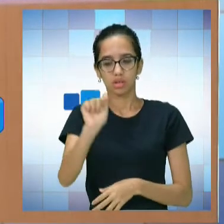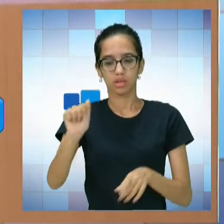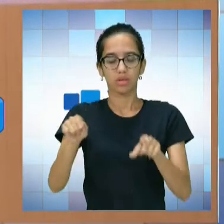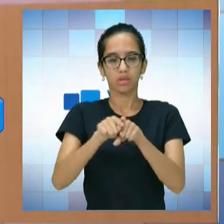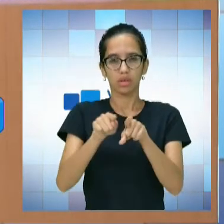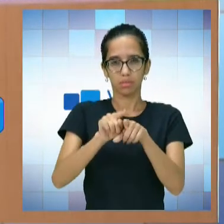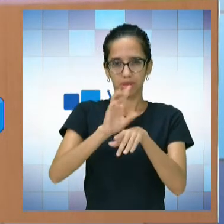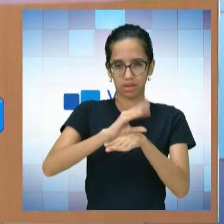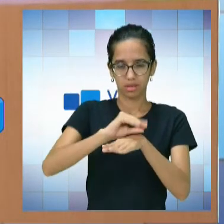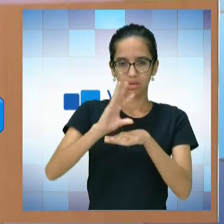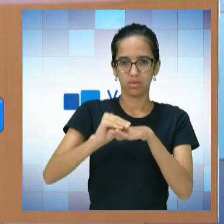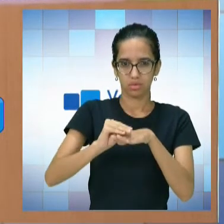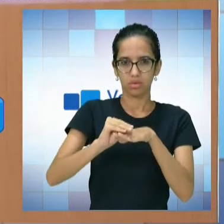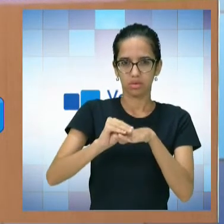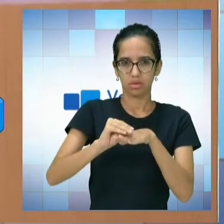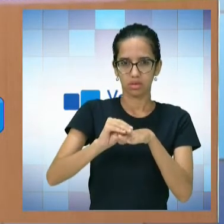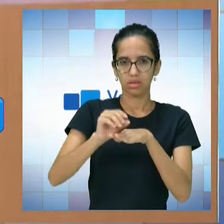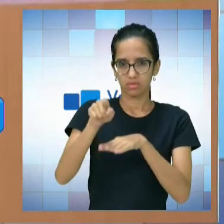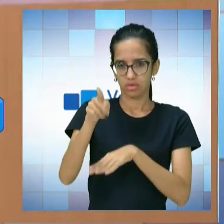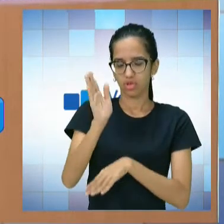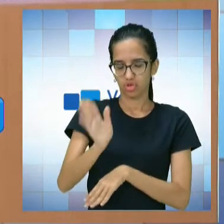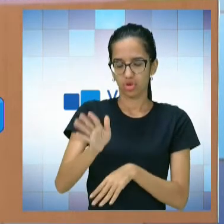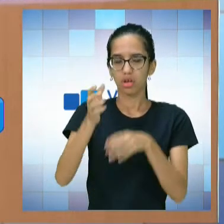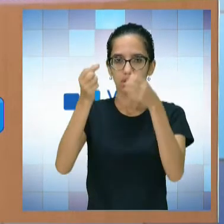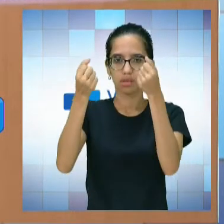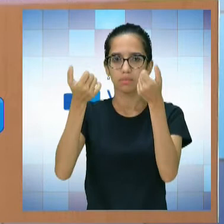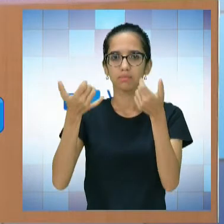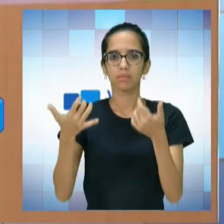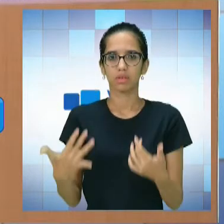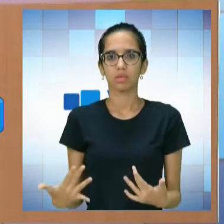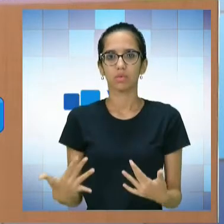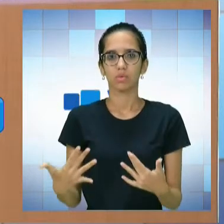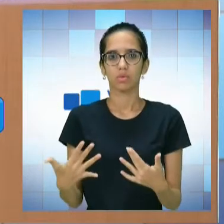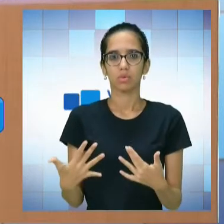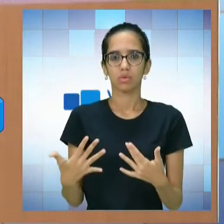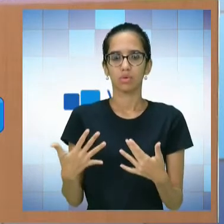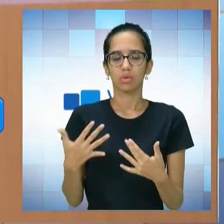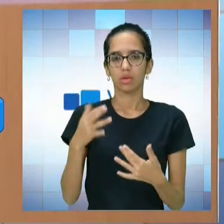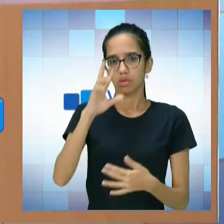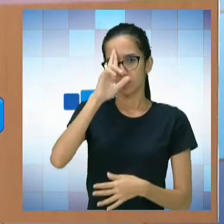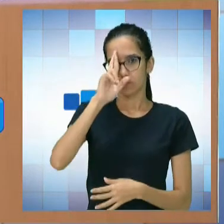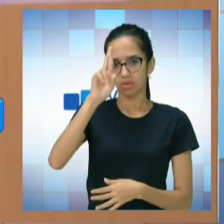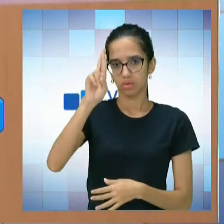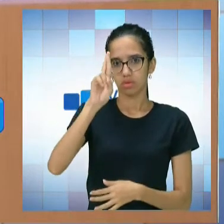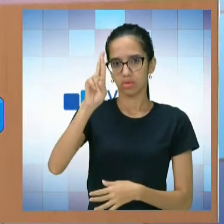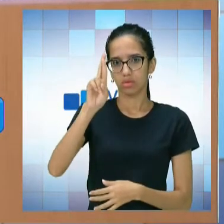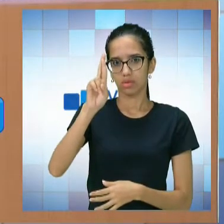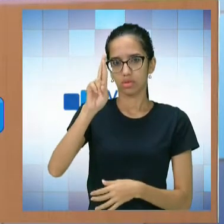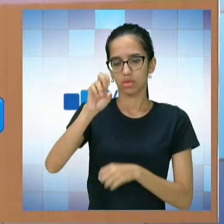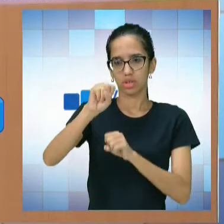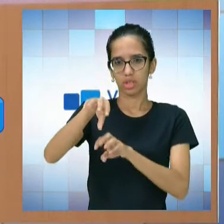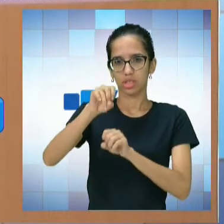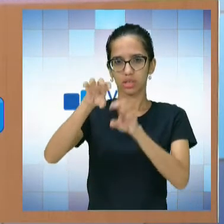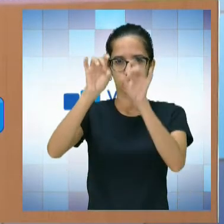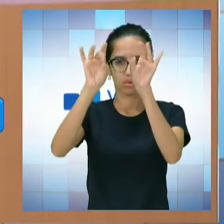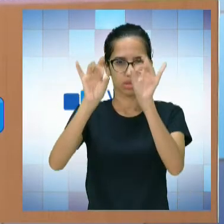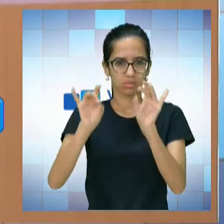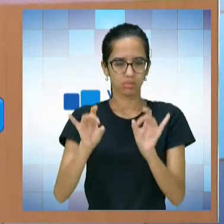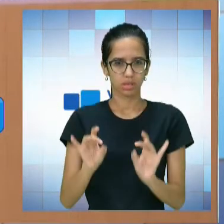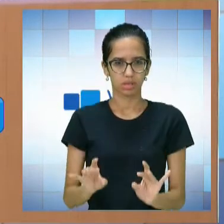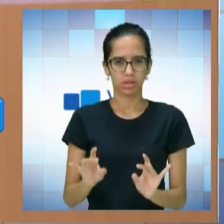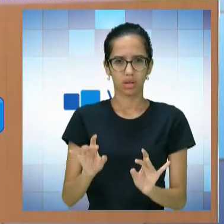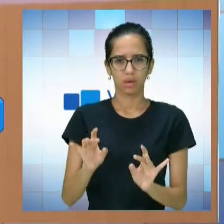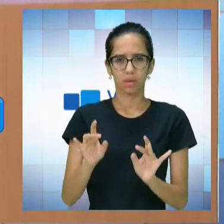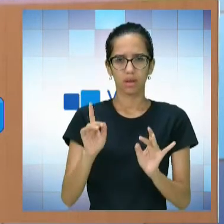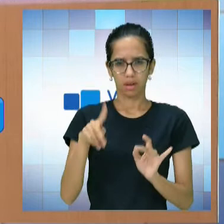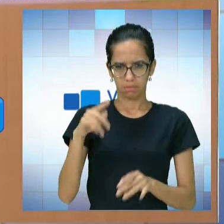da própria Secretaria de Educação, como o senhor já falou, mais especificamente da Gerência de Educação Especial. Para isso, é